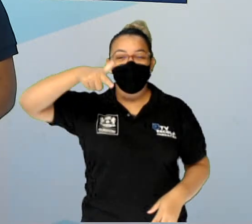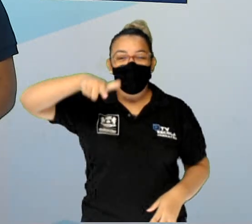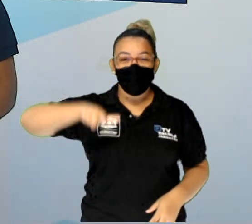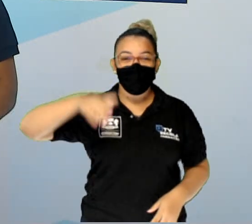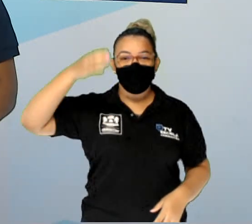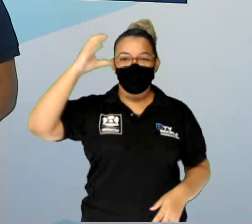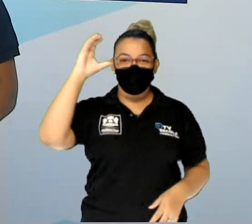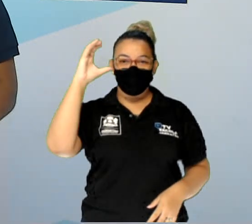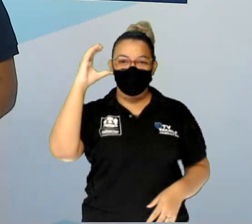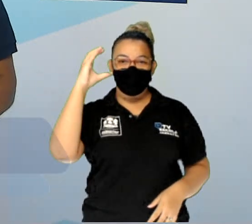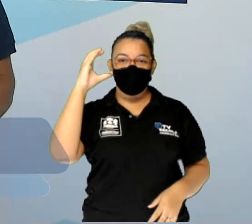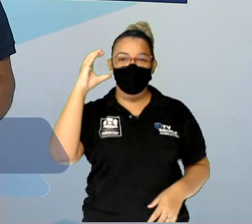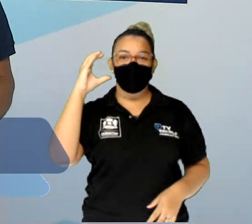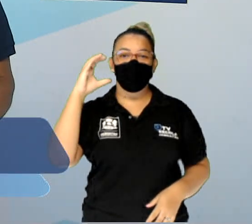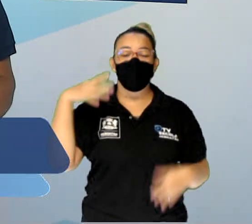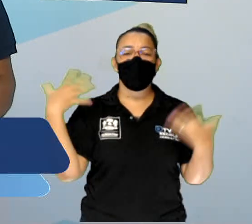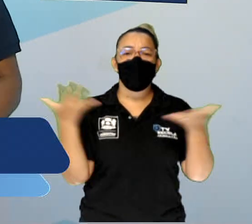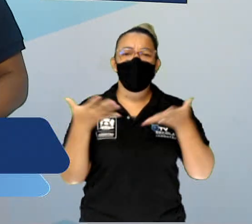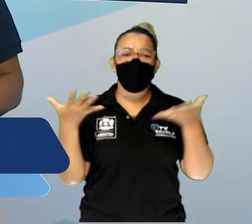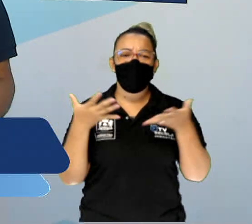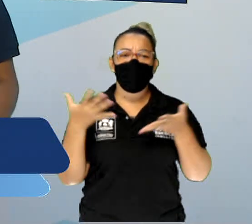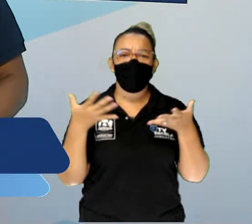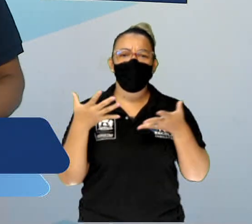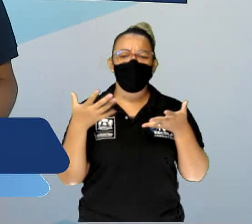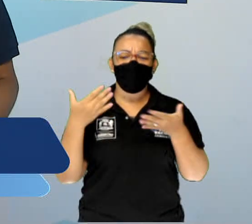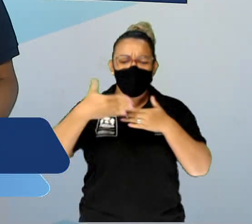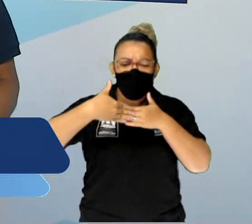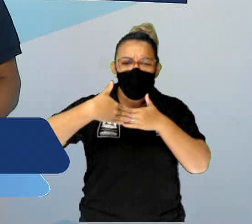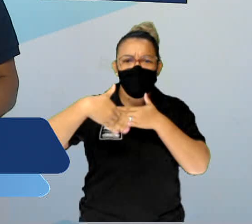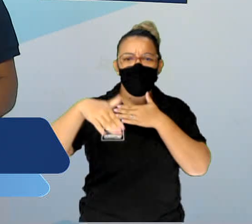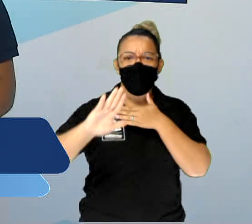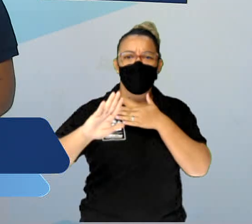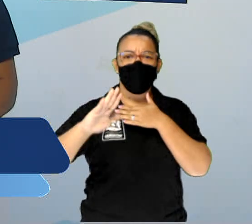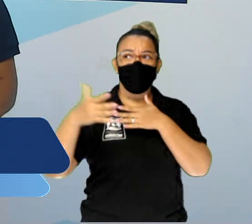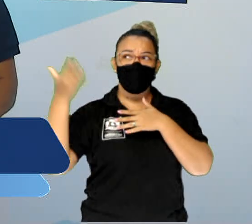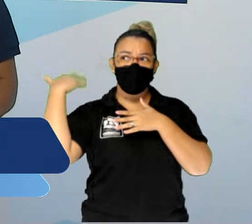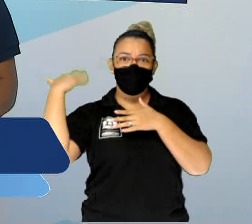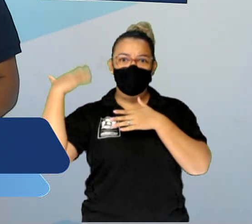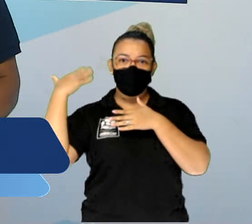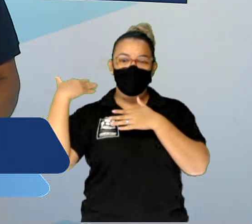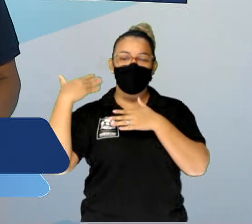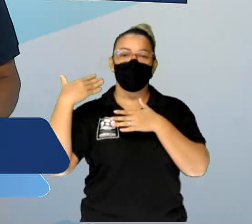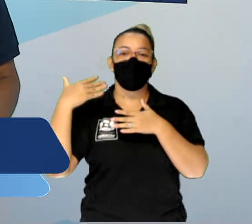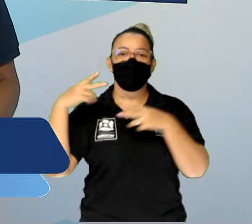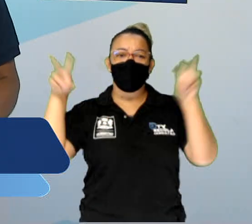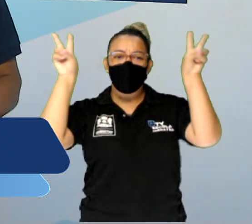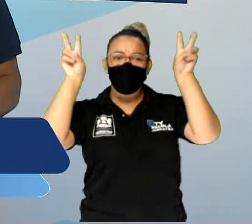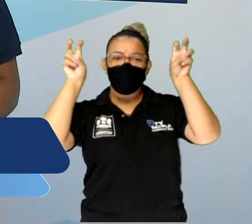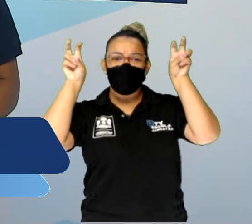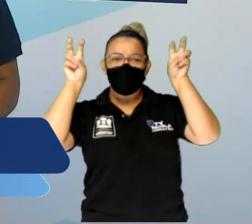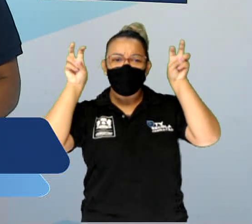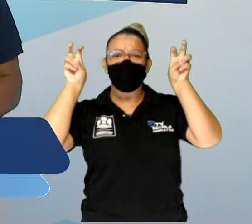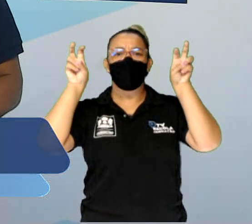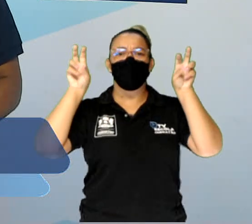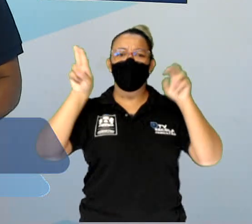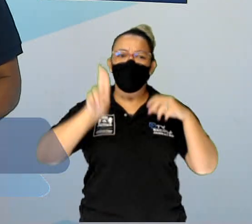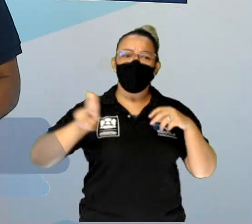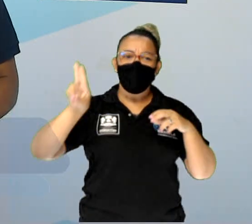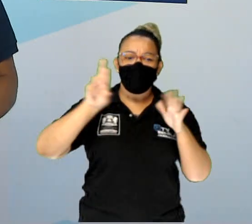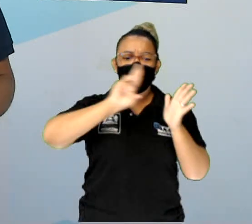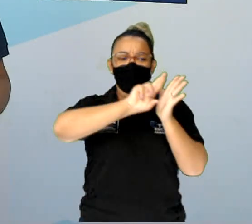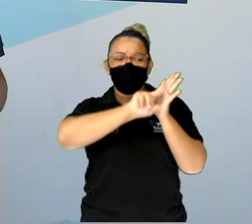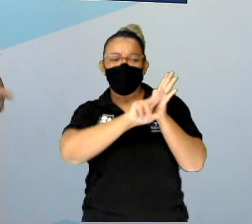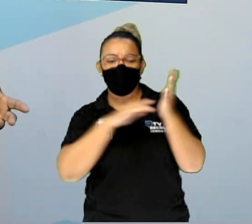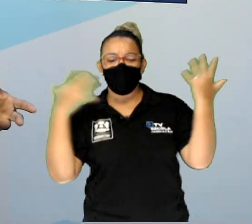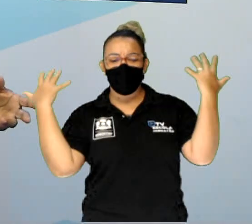aula de ciência. Hoje, vamos dar uma continuidade da nossa aula anterior, falando sobre o consumo consciente